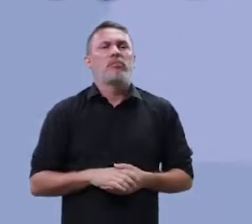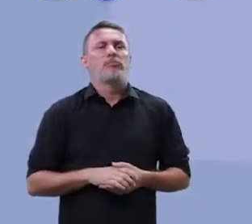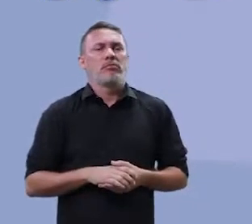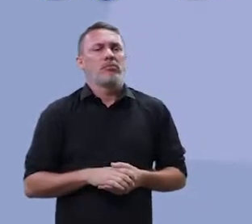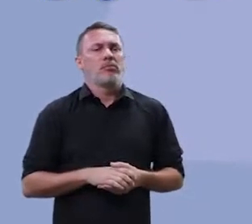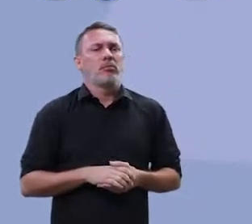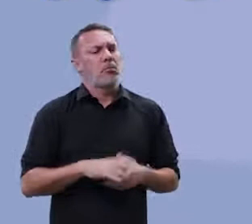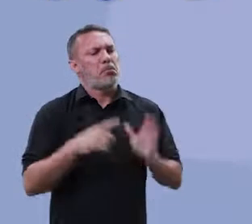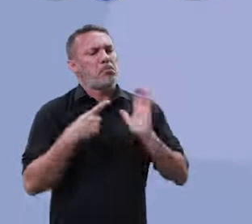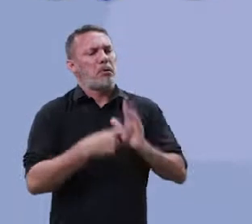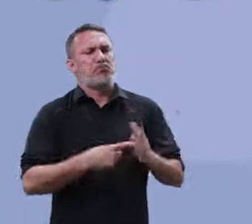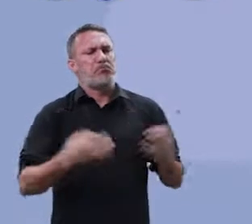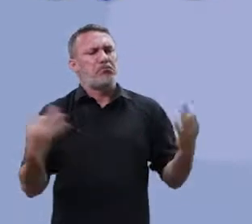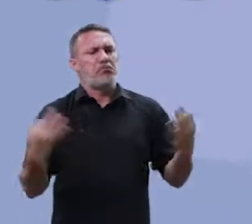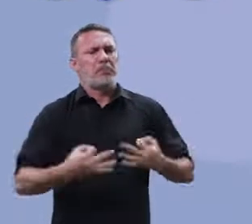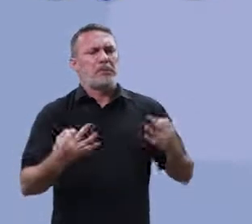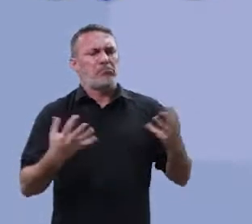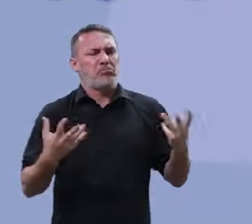Demonstra. Eu só vou ali, ó.